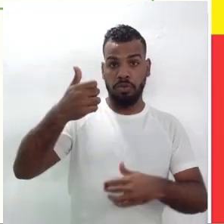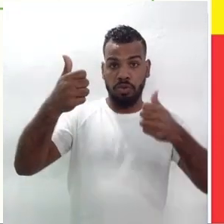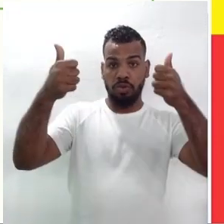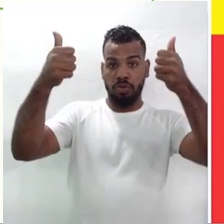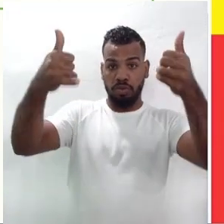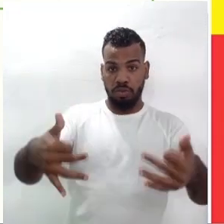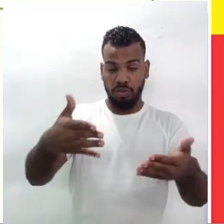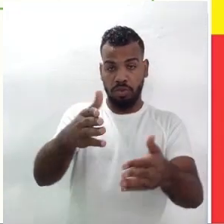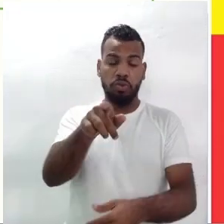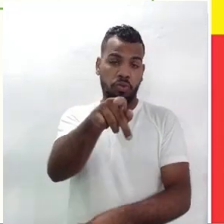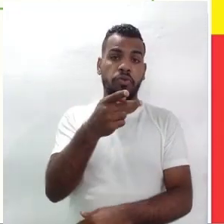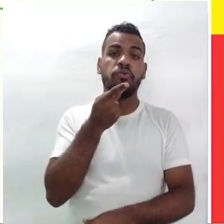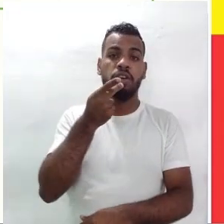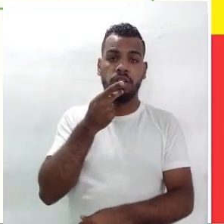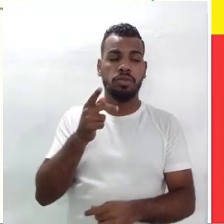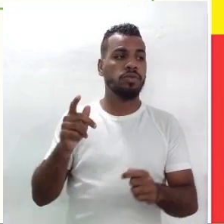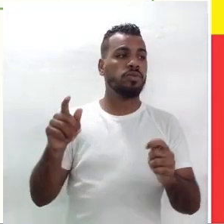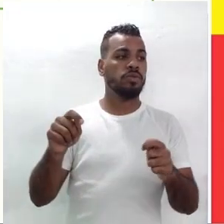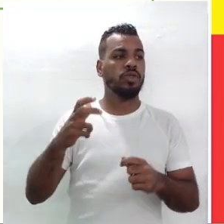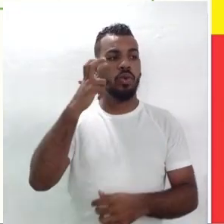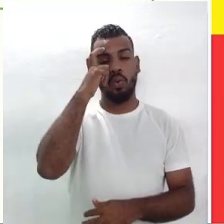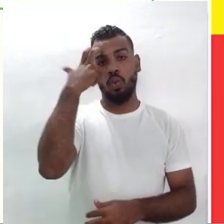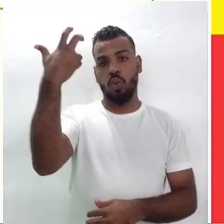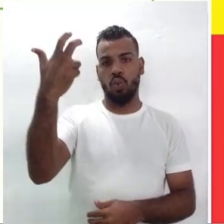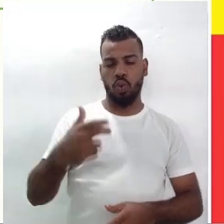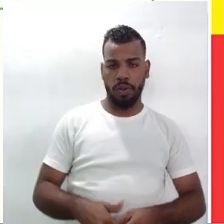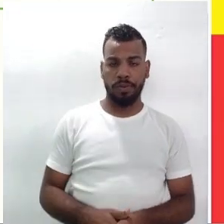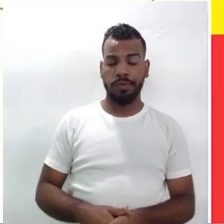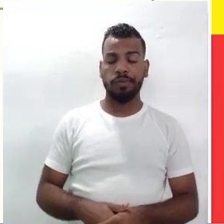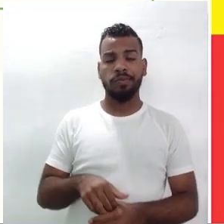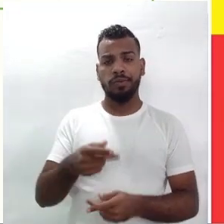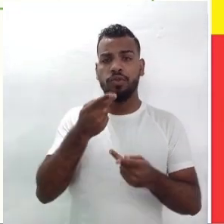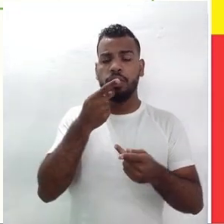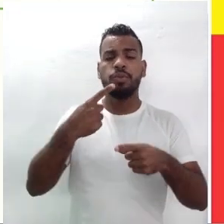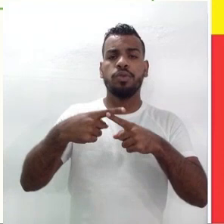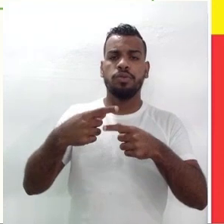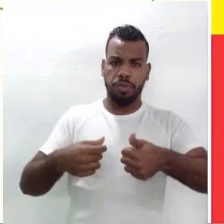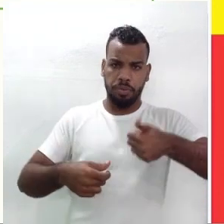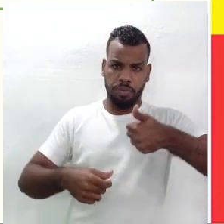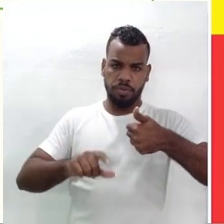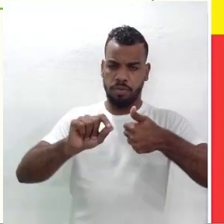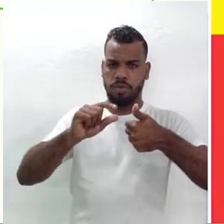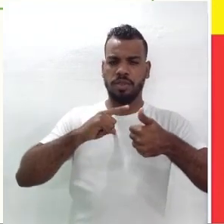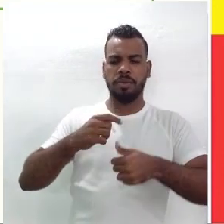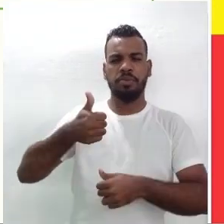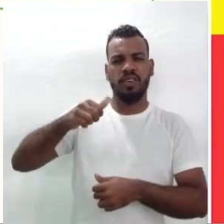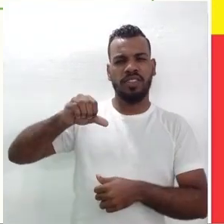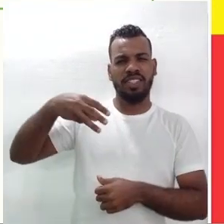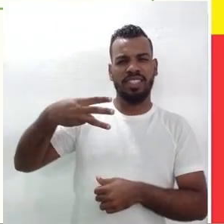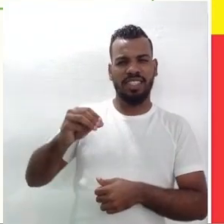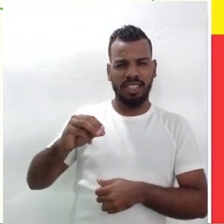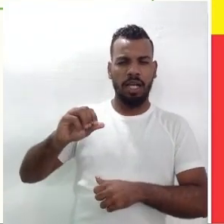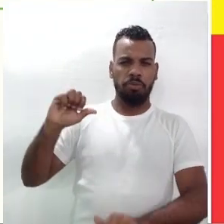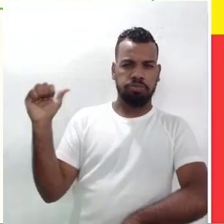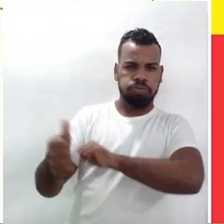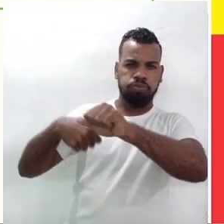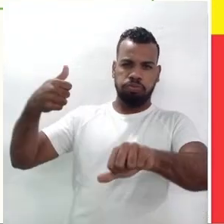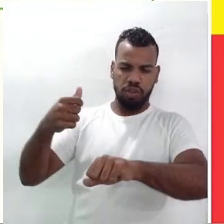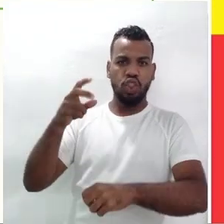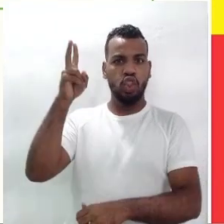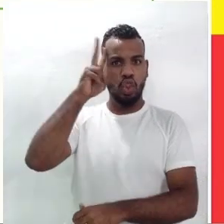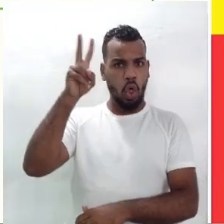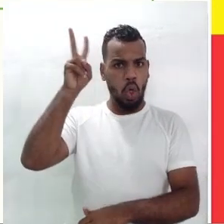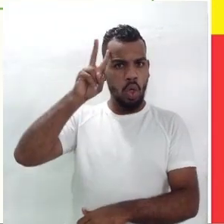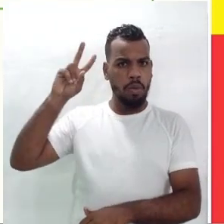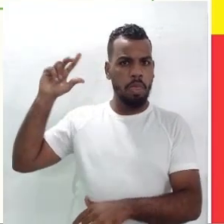o segundo eu gostaria que você falasse um pouco sobre essa questão da cultura mesmo, porque no primeiro diz assim, com a Revolução de 30, ainda é histórico, Sérgio João